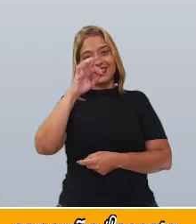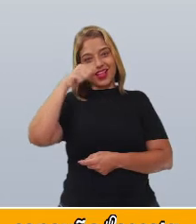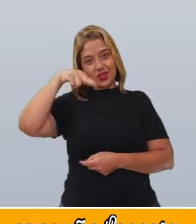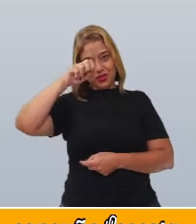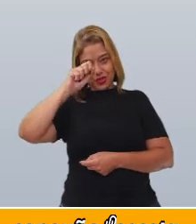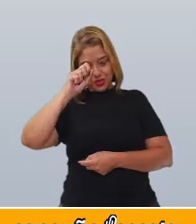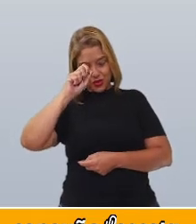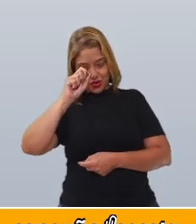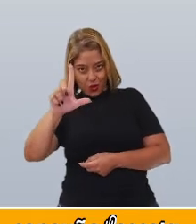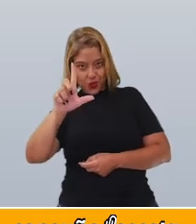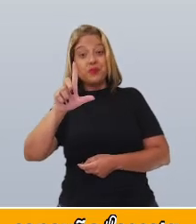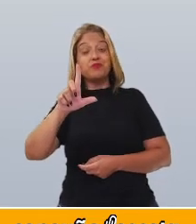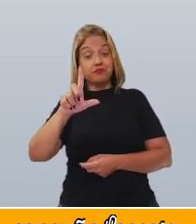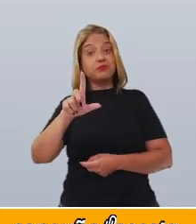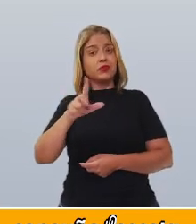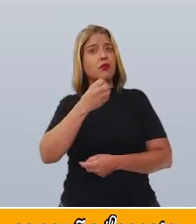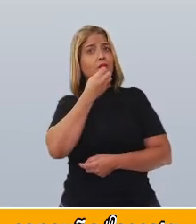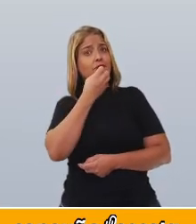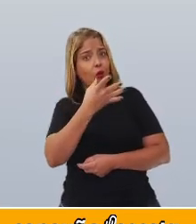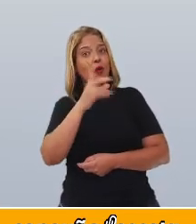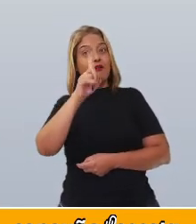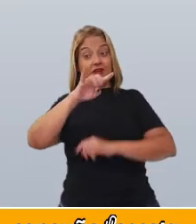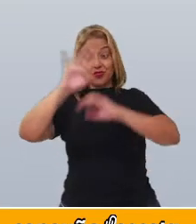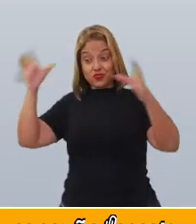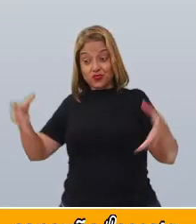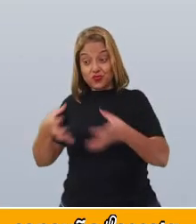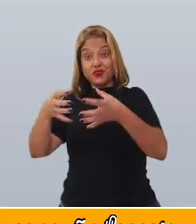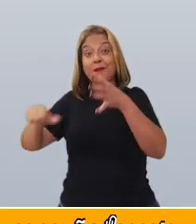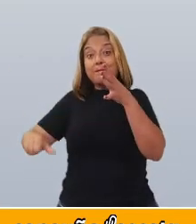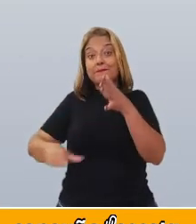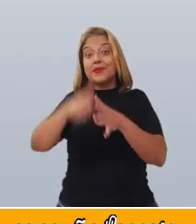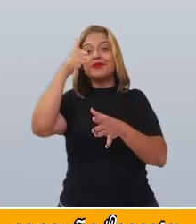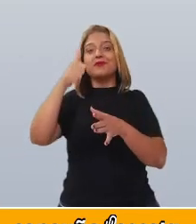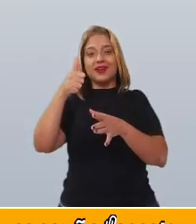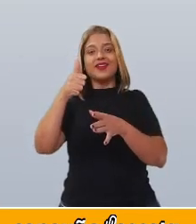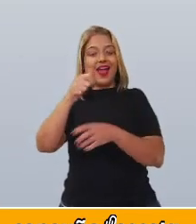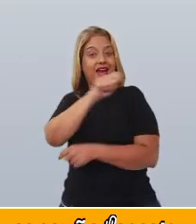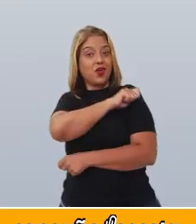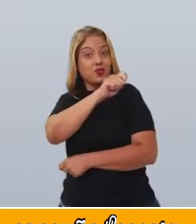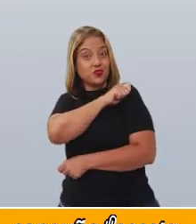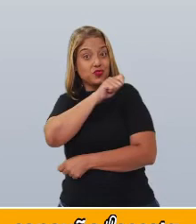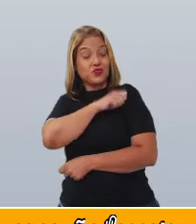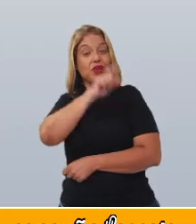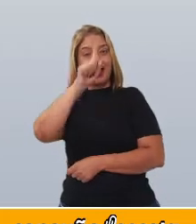estão para formar a primeira turma de engenharia de Biosistemas.